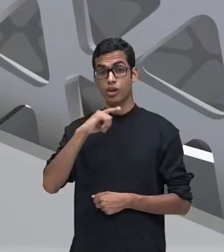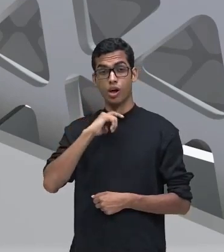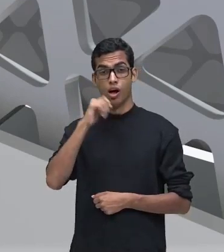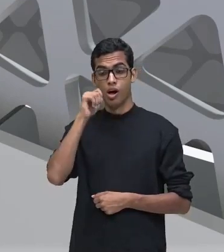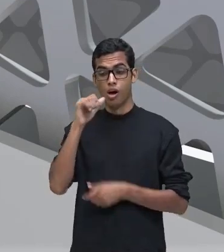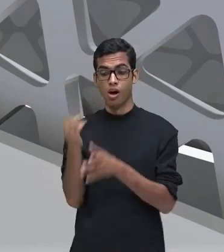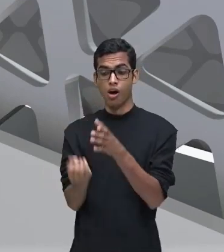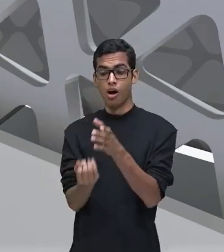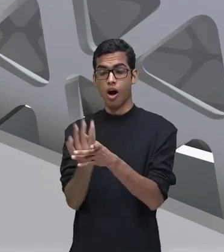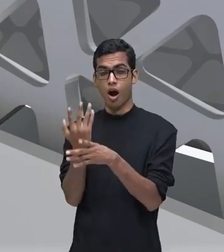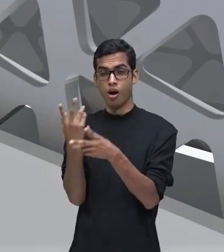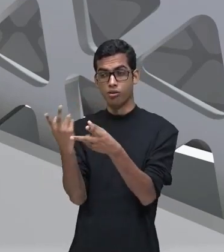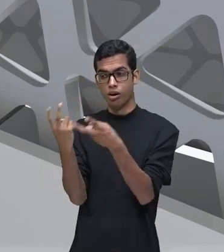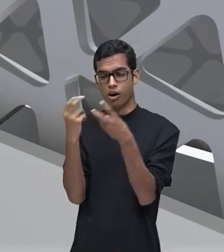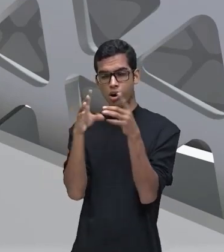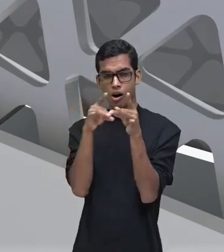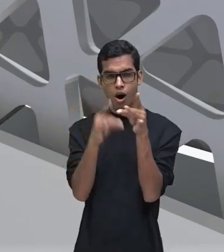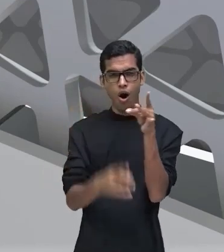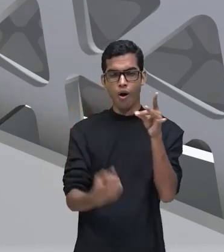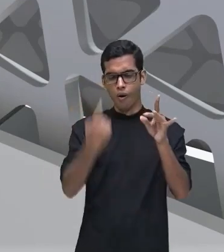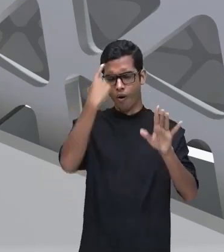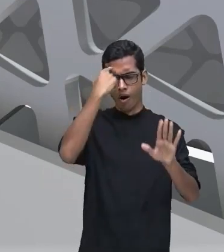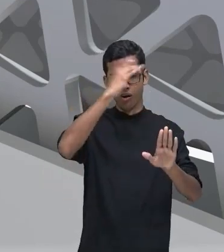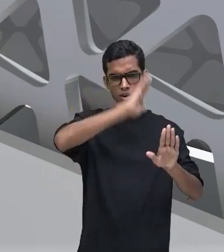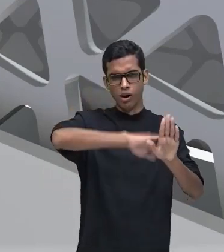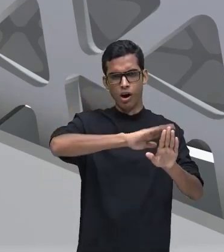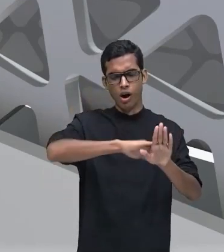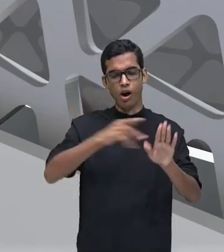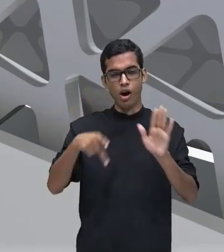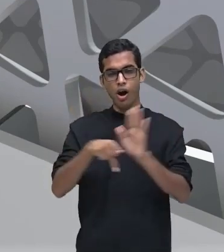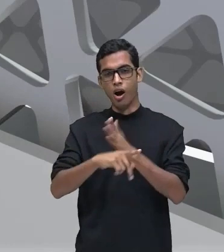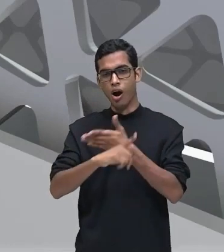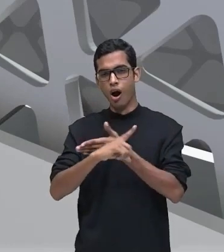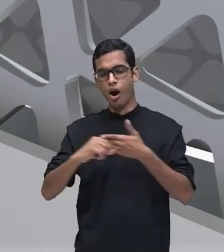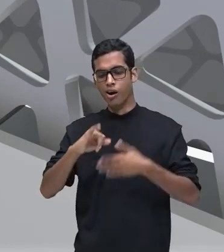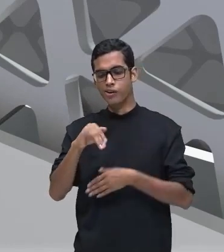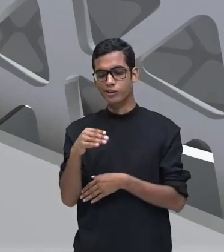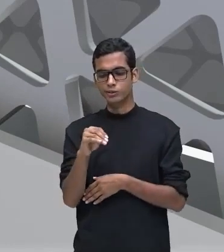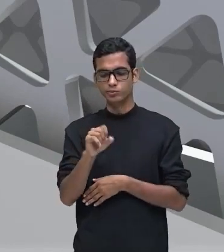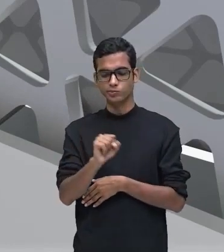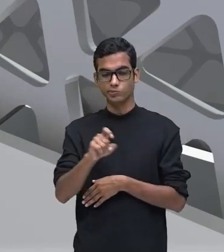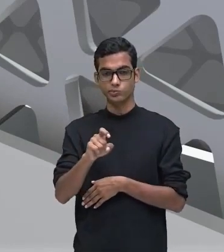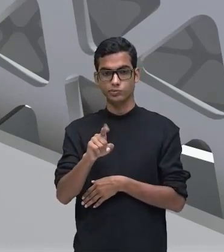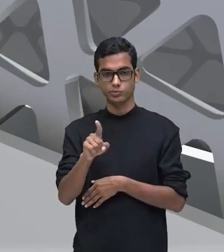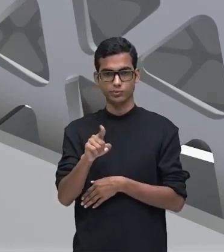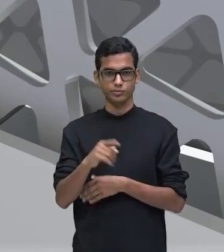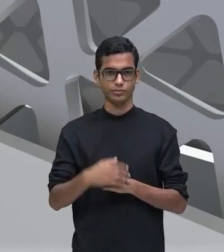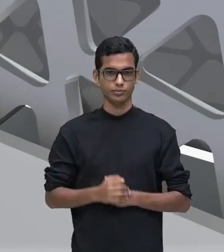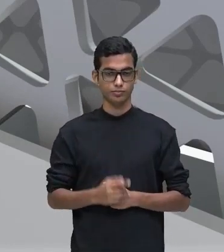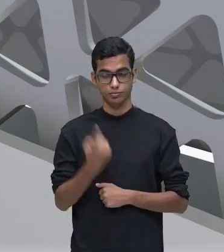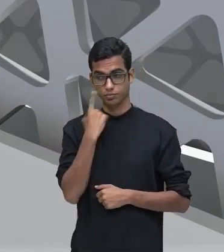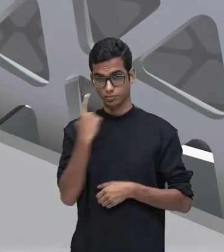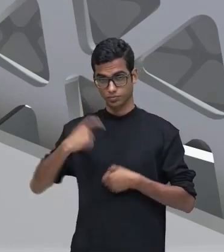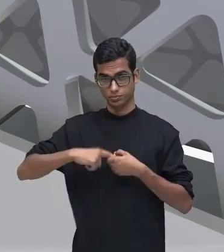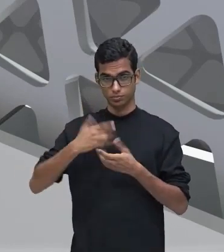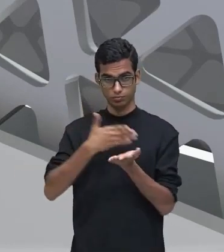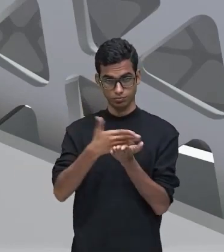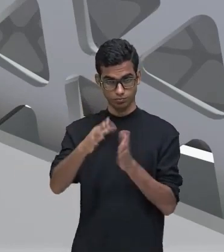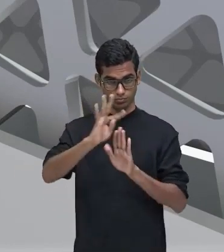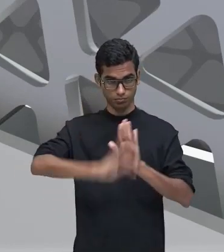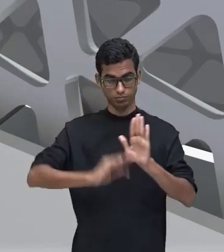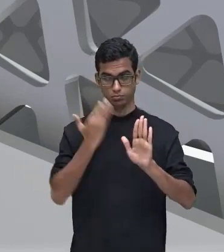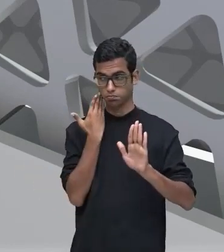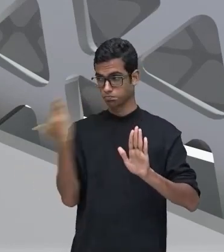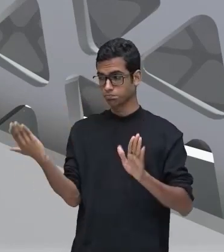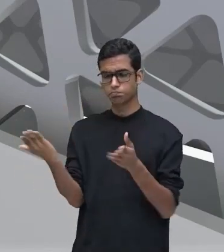por meio de uma descrição subjetiva que o José de Alencar faz. Vamos voltar ao início da descrição, ao início do nosso texto.